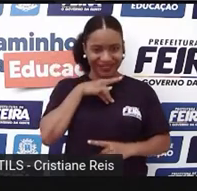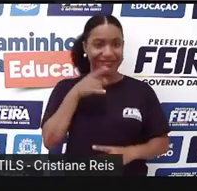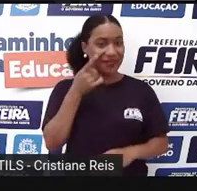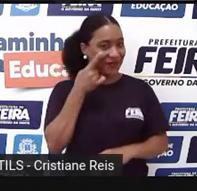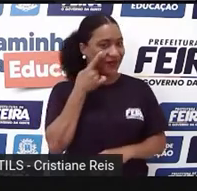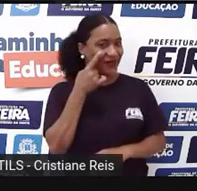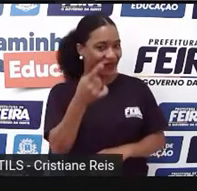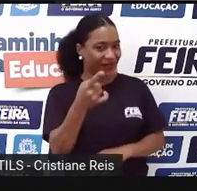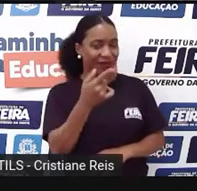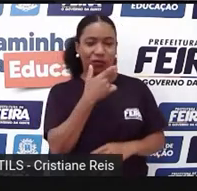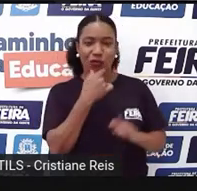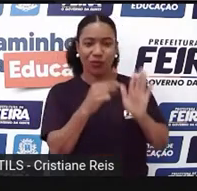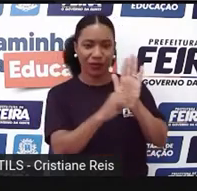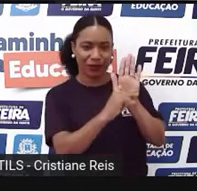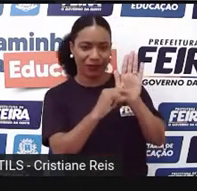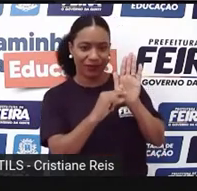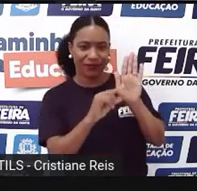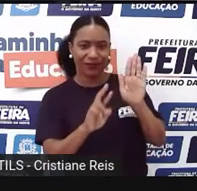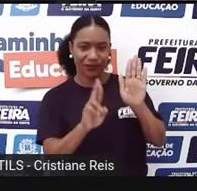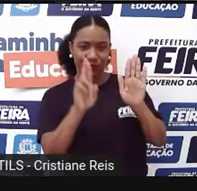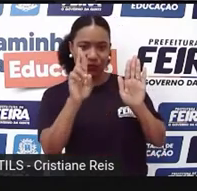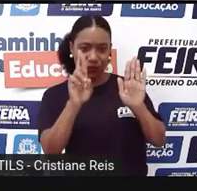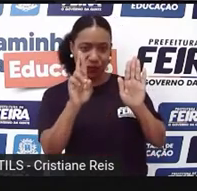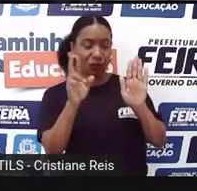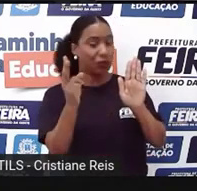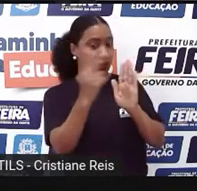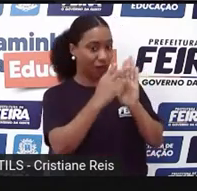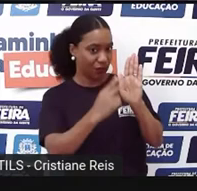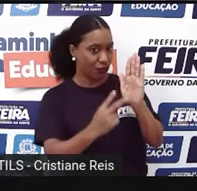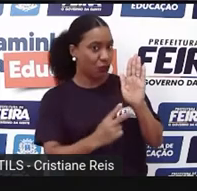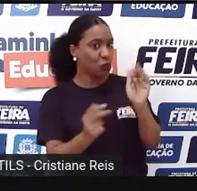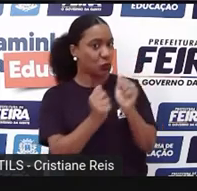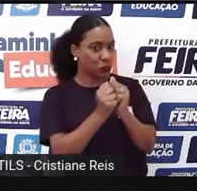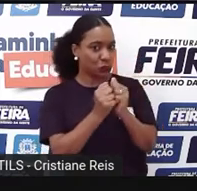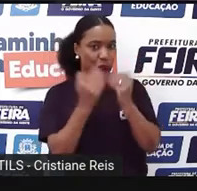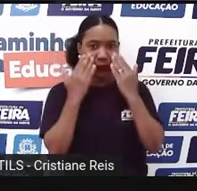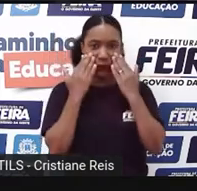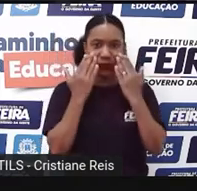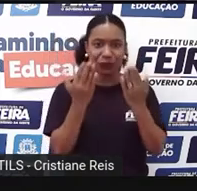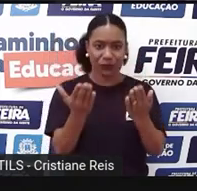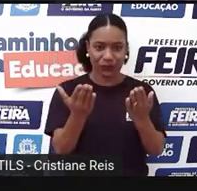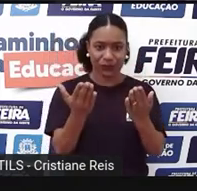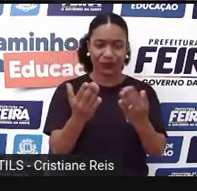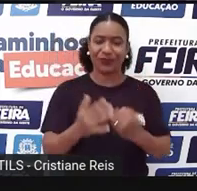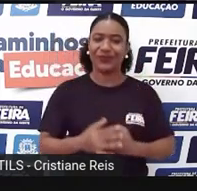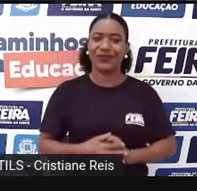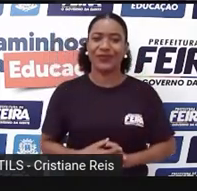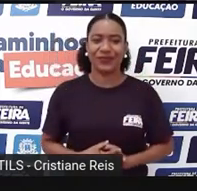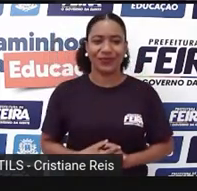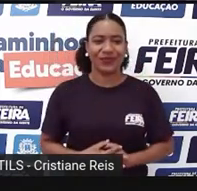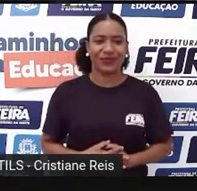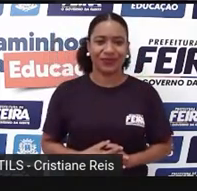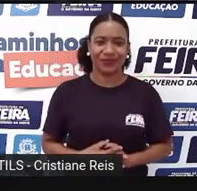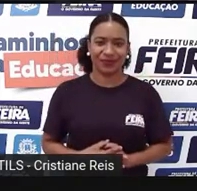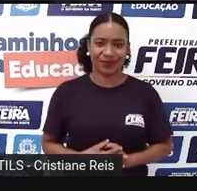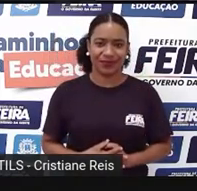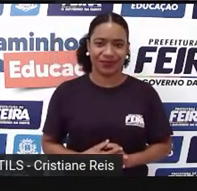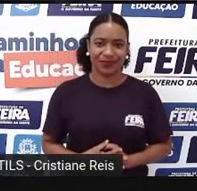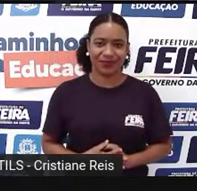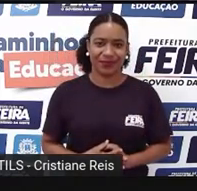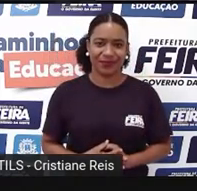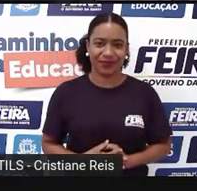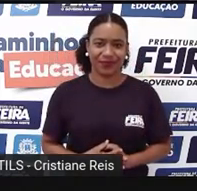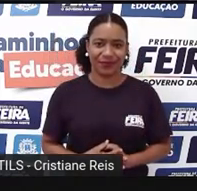Então, vamos ler junto comigo. Quando você lê uma história corta,